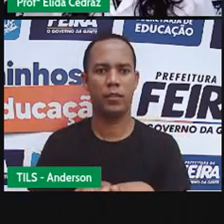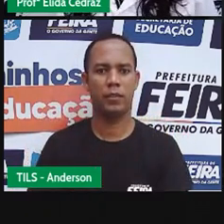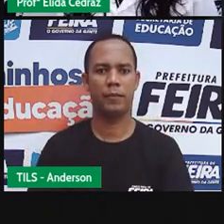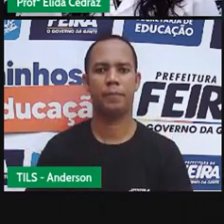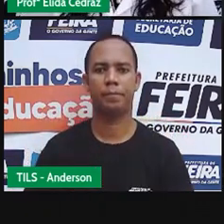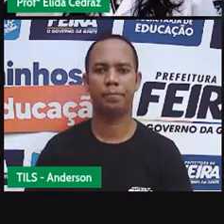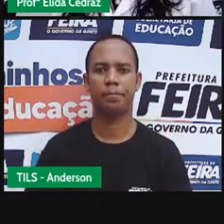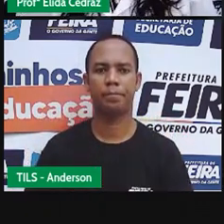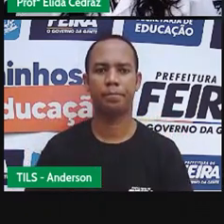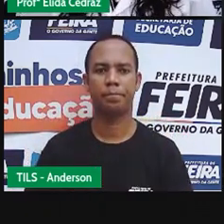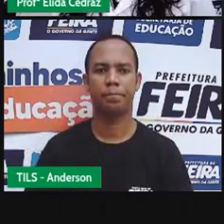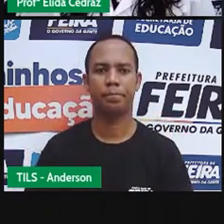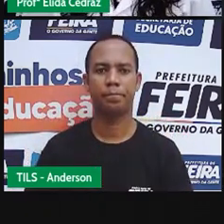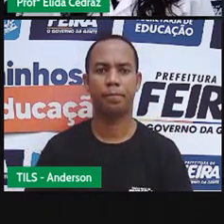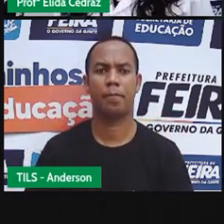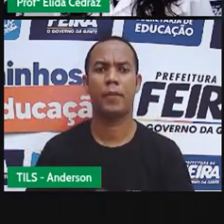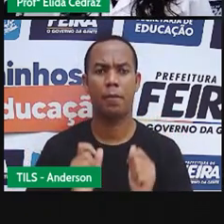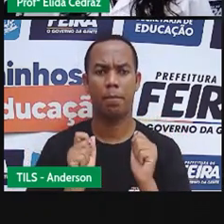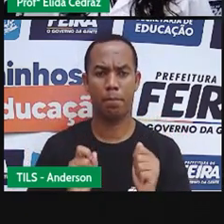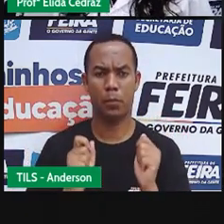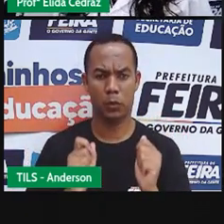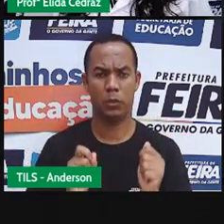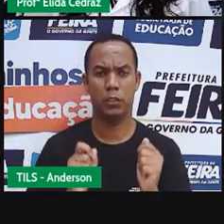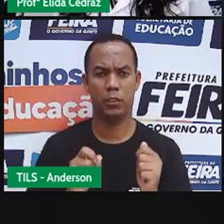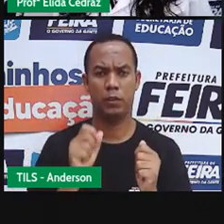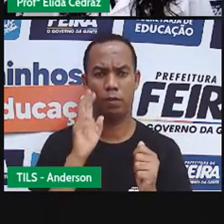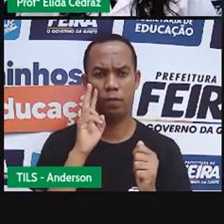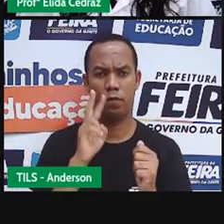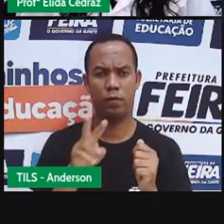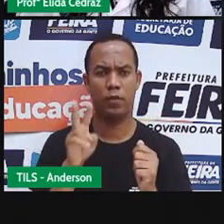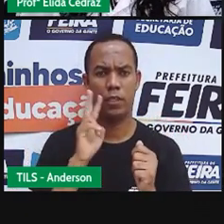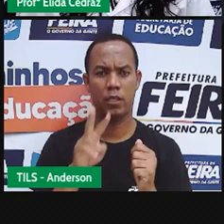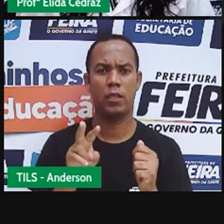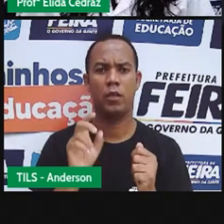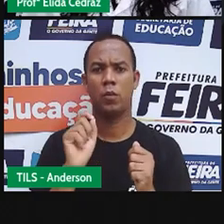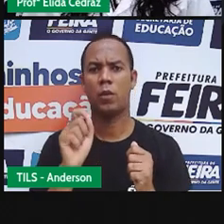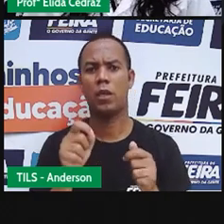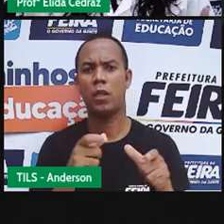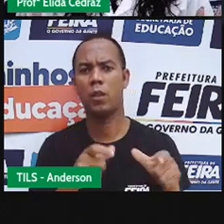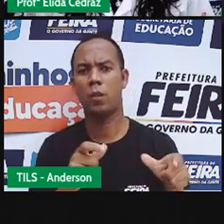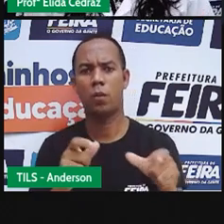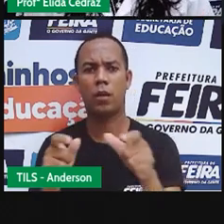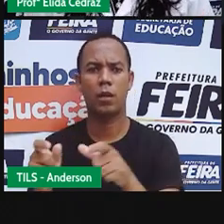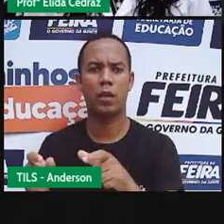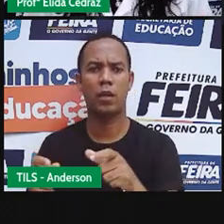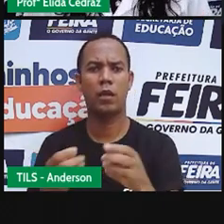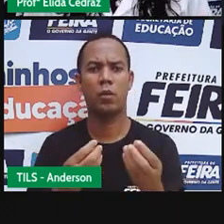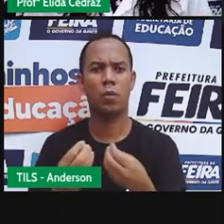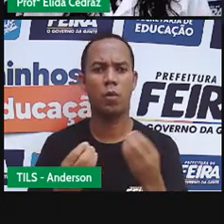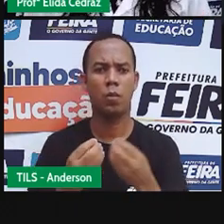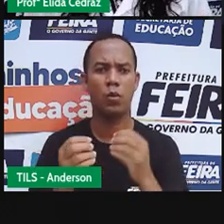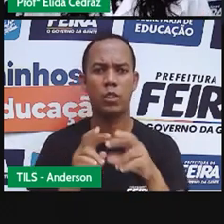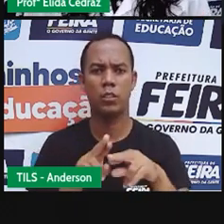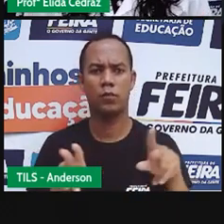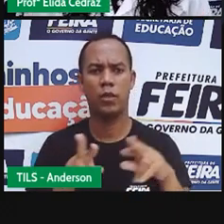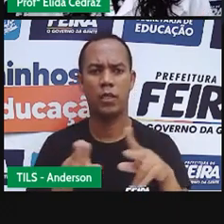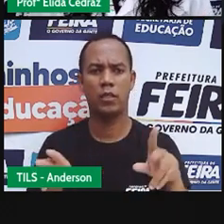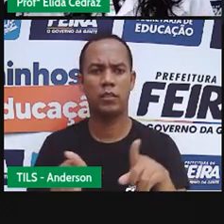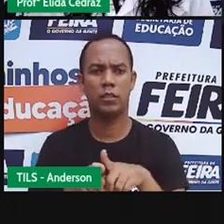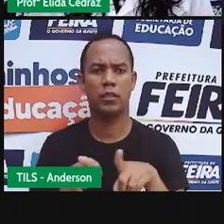Esse conúmero também pode ser visto em objetos feitos de materiais diferentes.